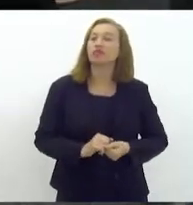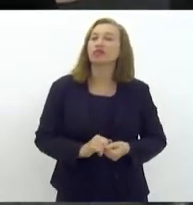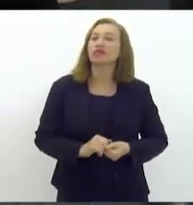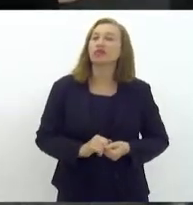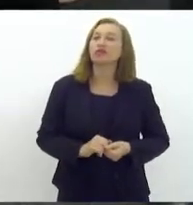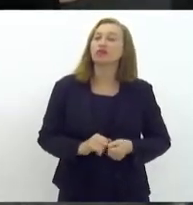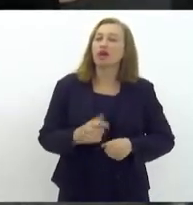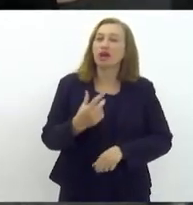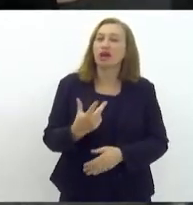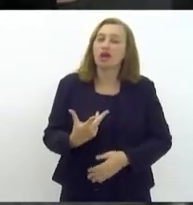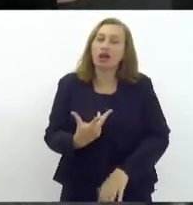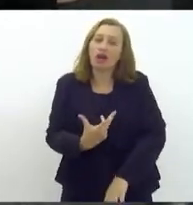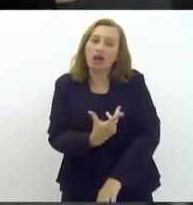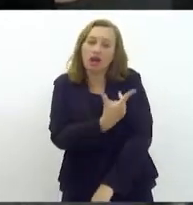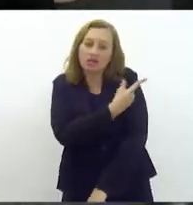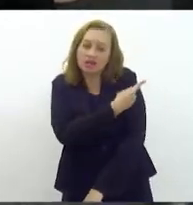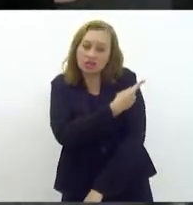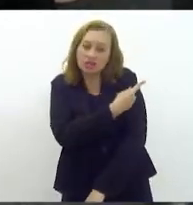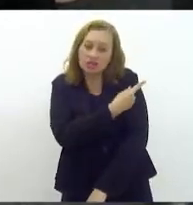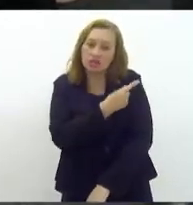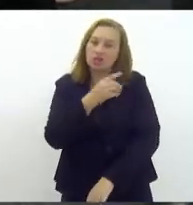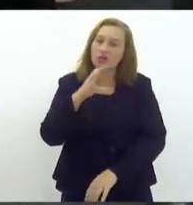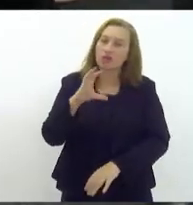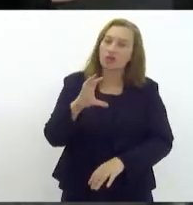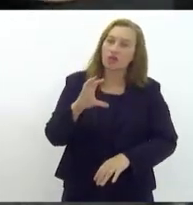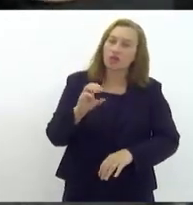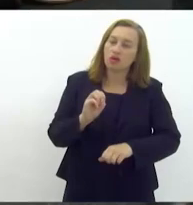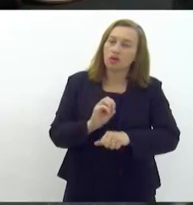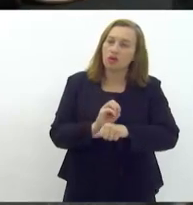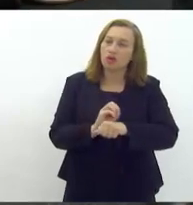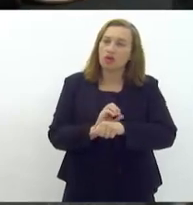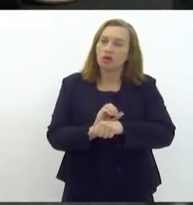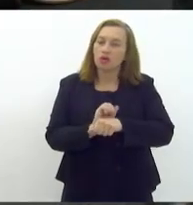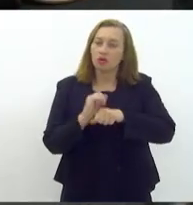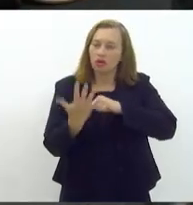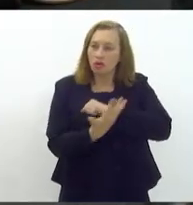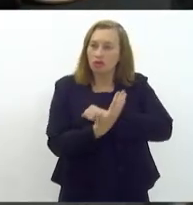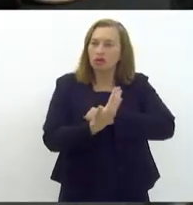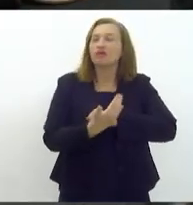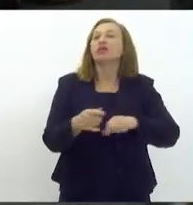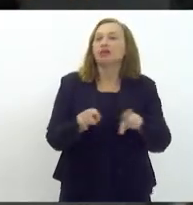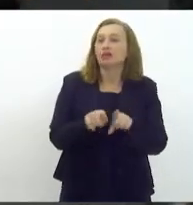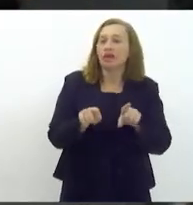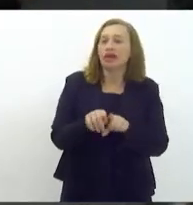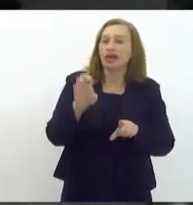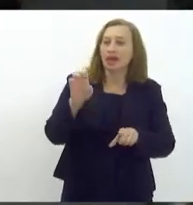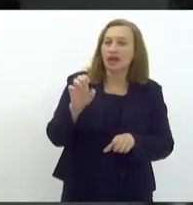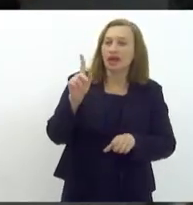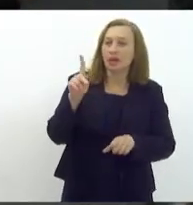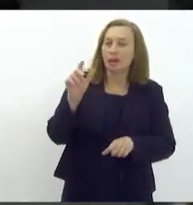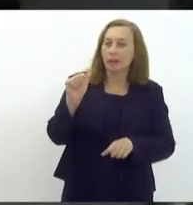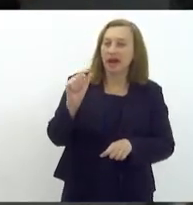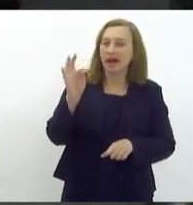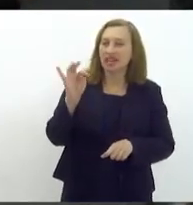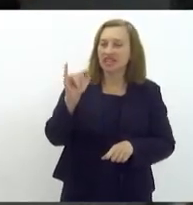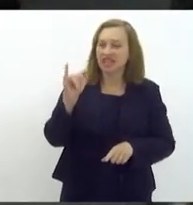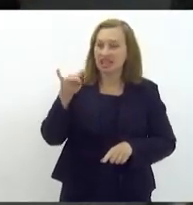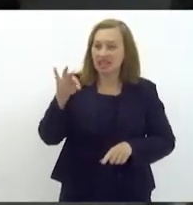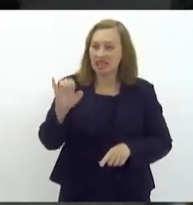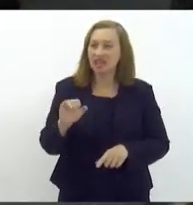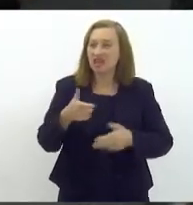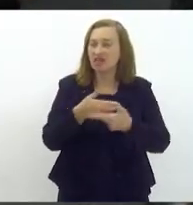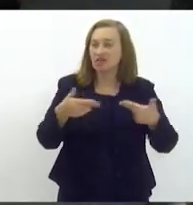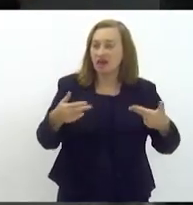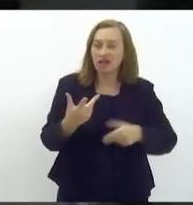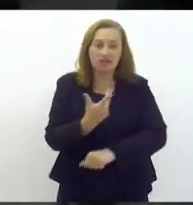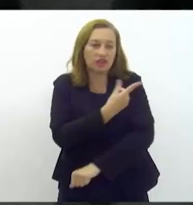vacinação parvovirose, coronavírus e a de hepatite e série de outras vacinas para beneficiar os